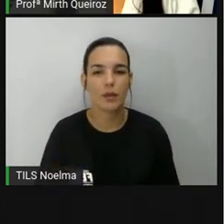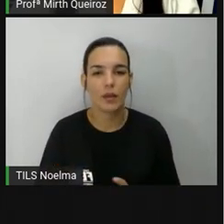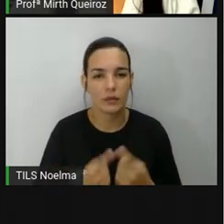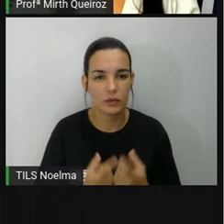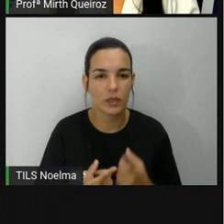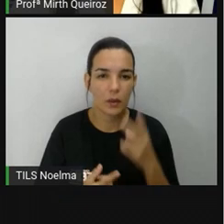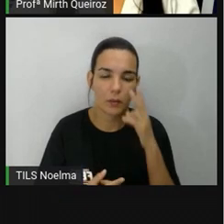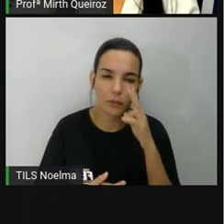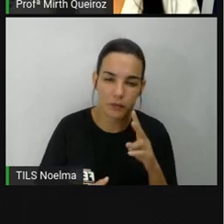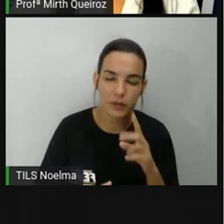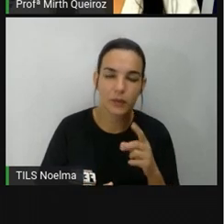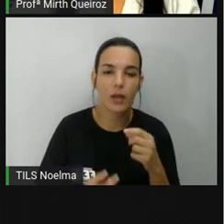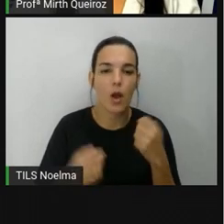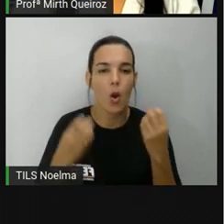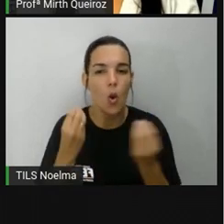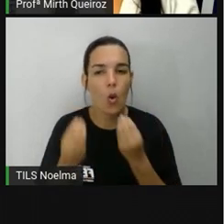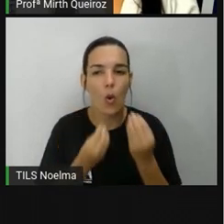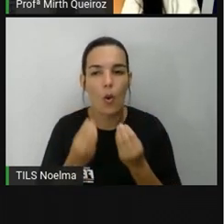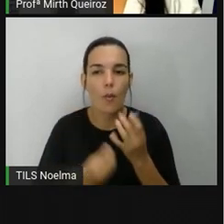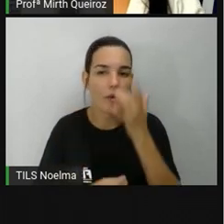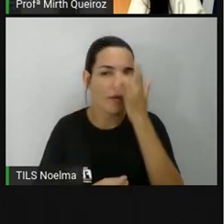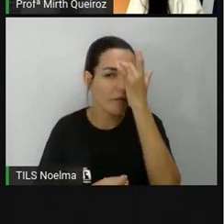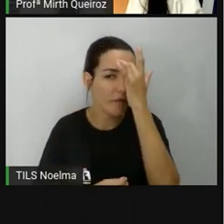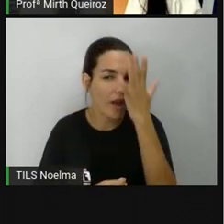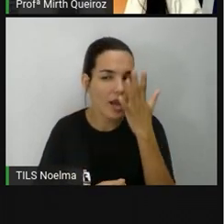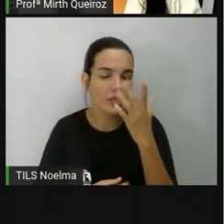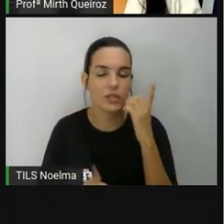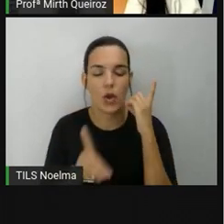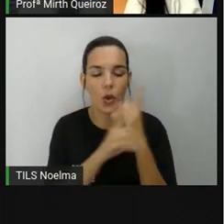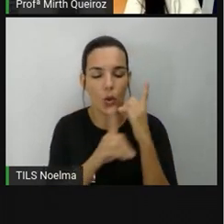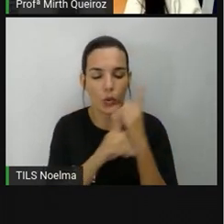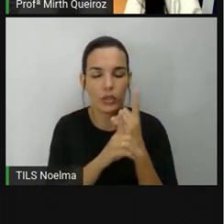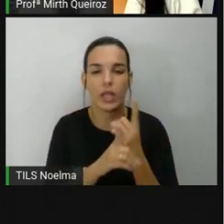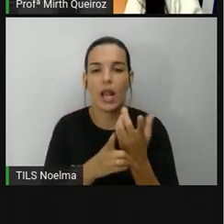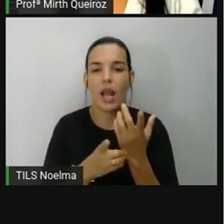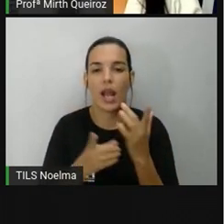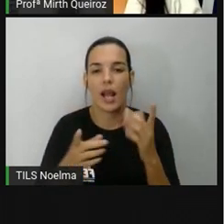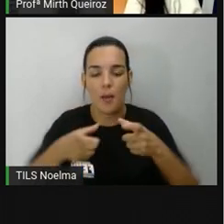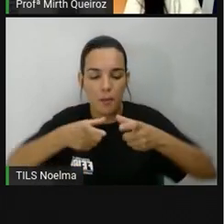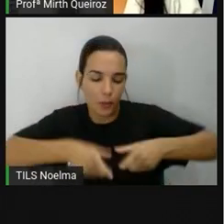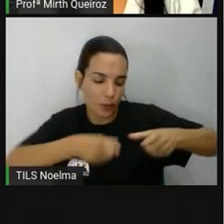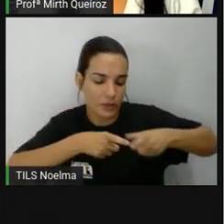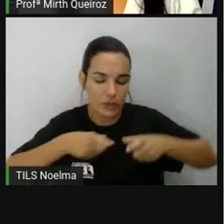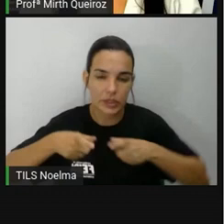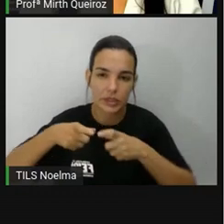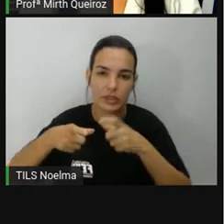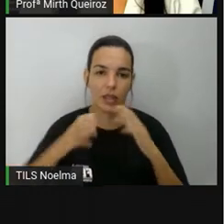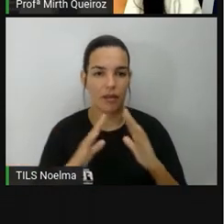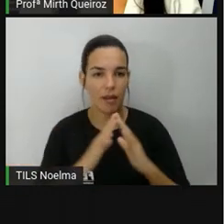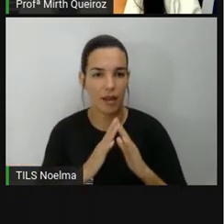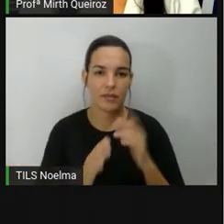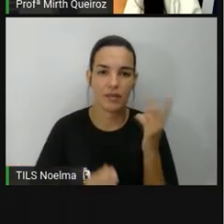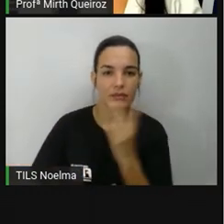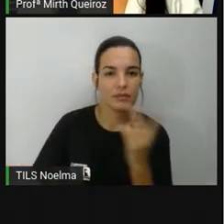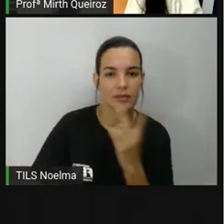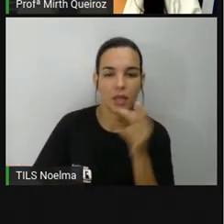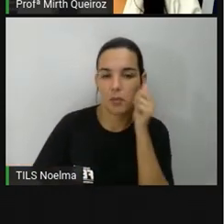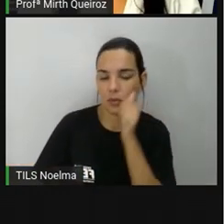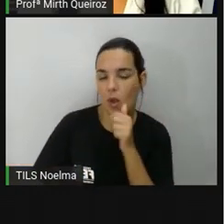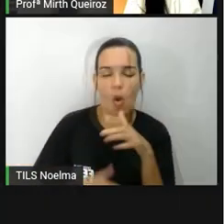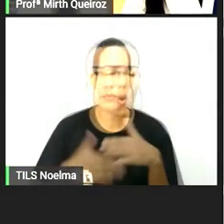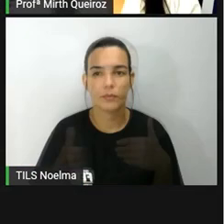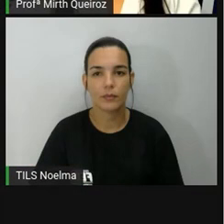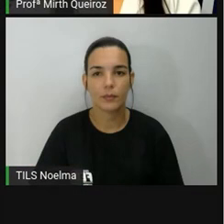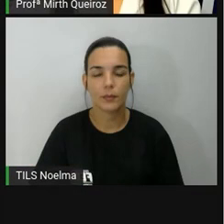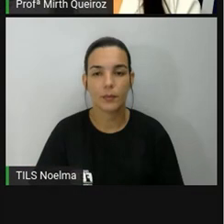Então, através aí da rosa dos ventos, a gente também pode identificar a posição da casa das meninas ou de qualquer outro